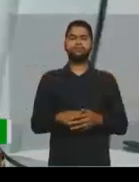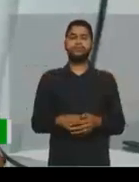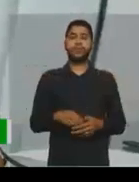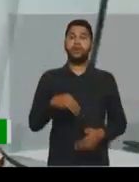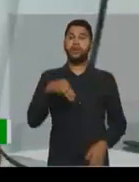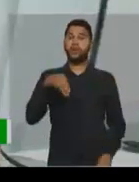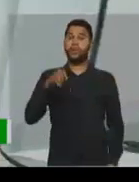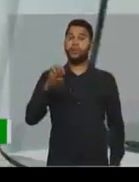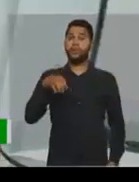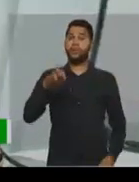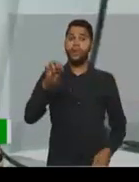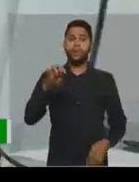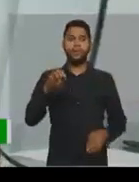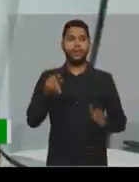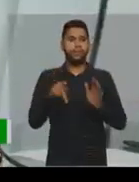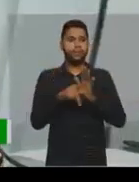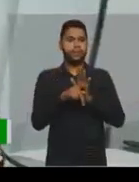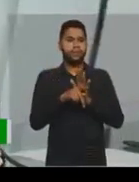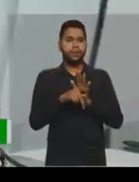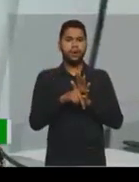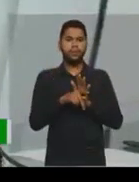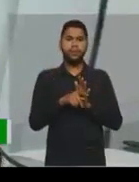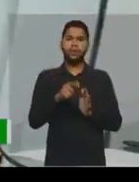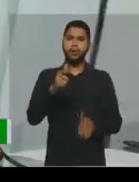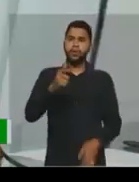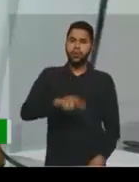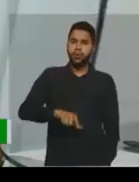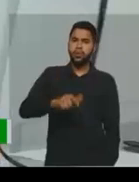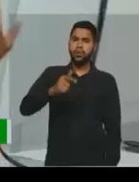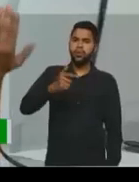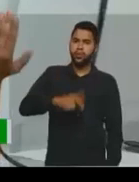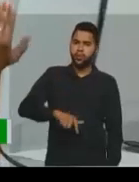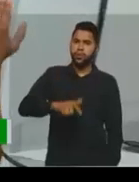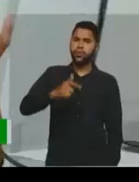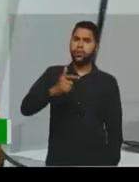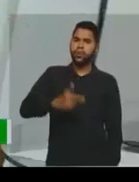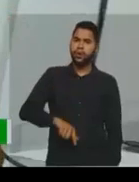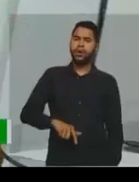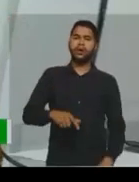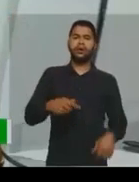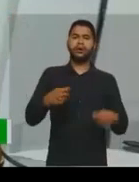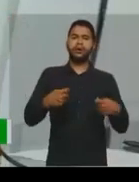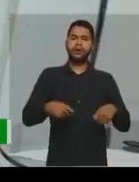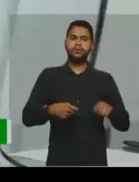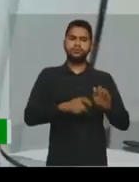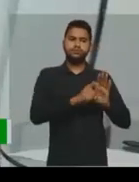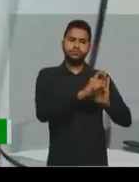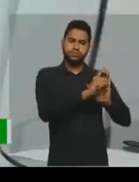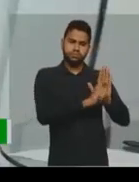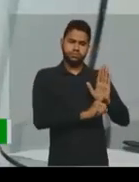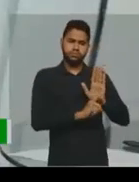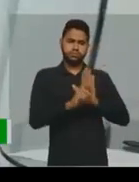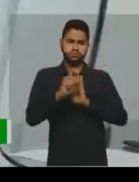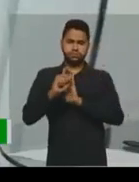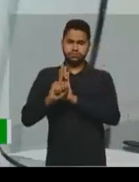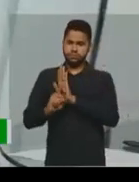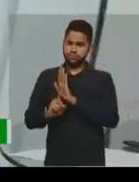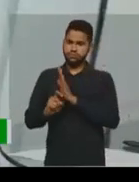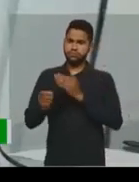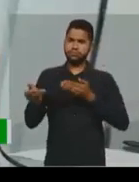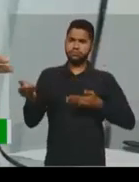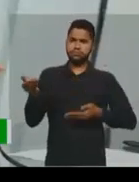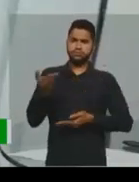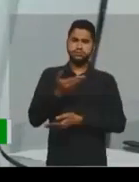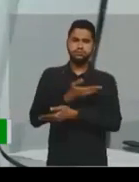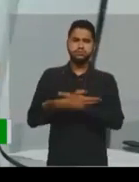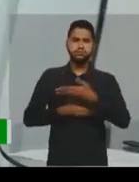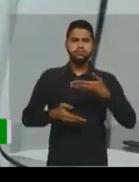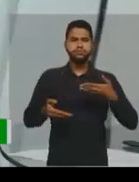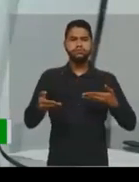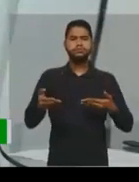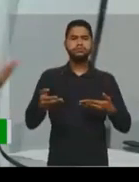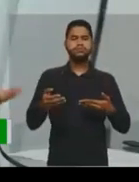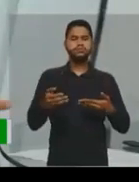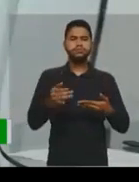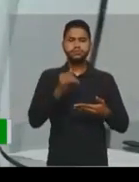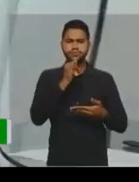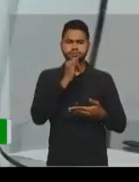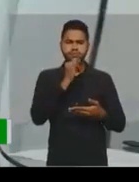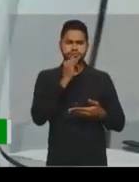o meme é muito marcado por esse remix. Então, gente precisa dessa intertextualidade, gente percebe que aquela peça foi